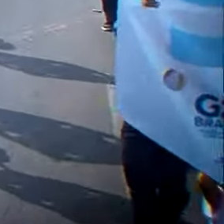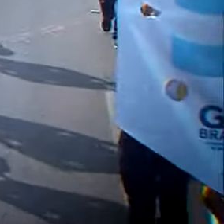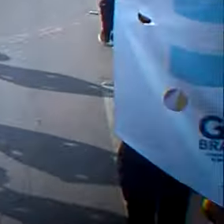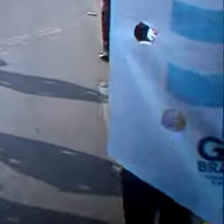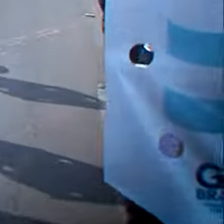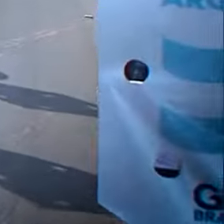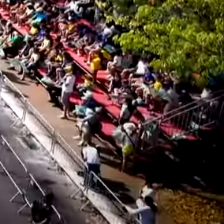Vossa Excelência Vossa Excelência